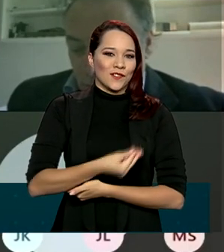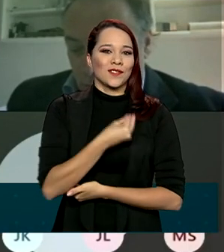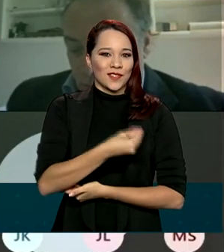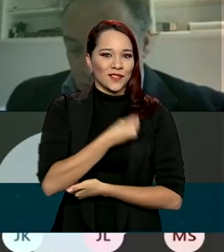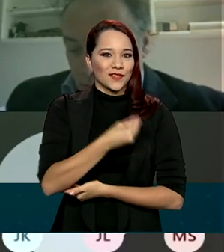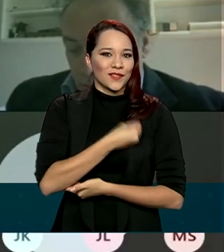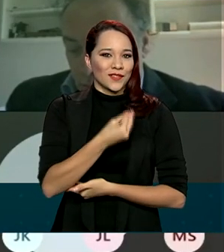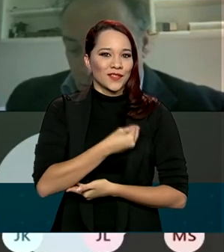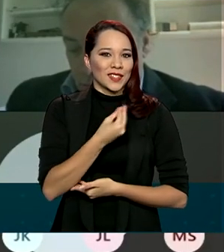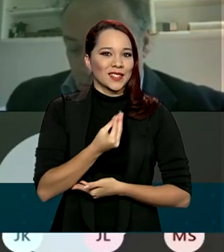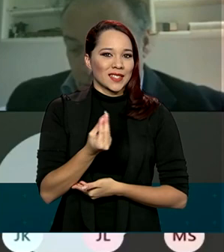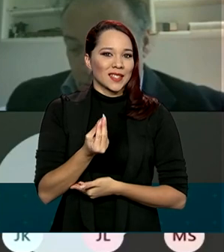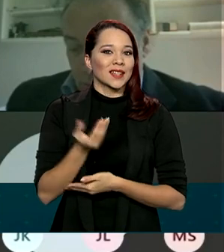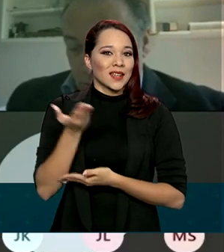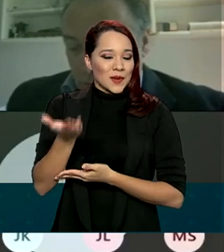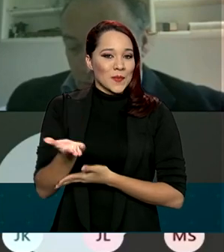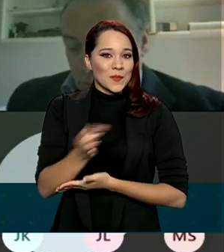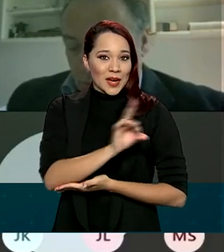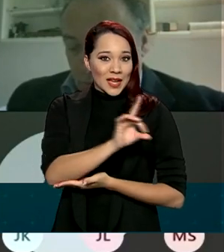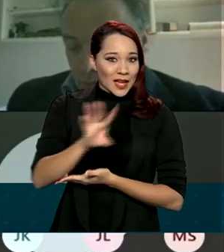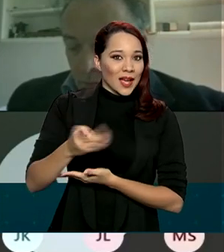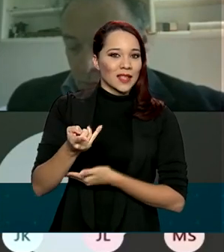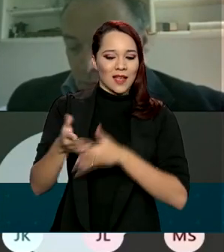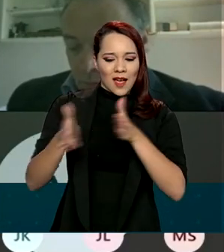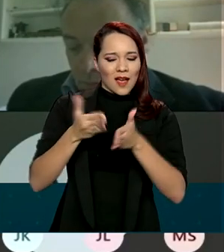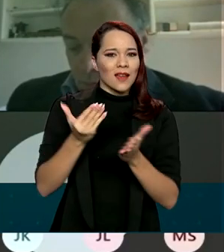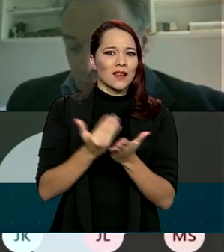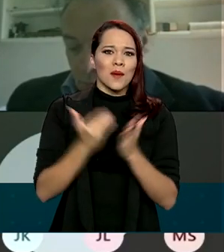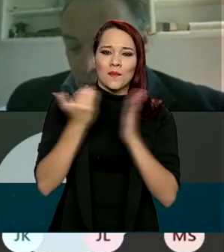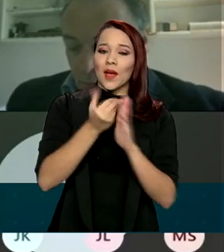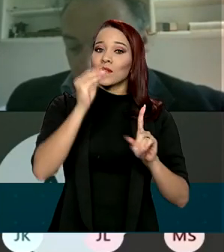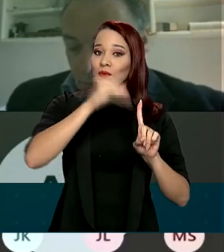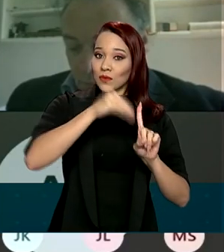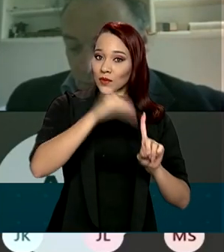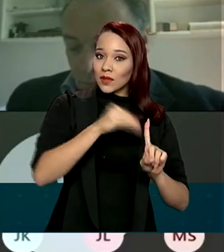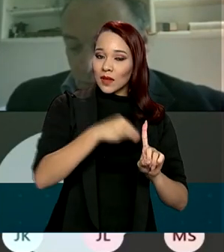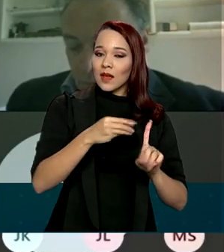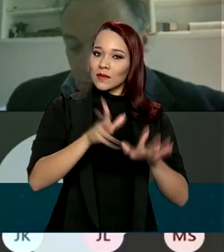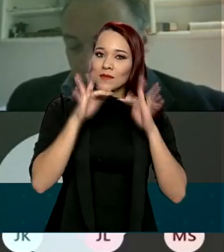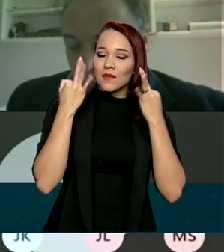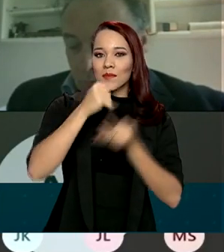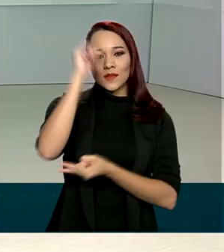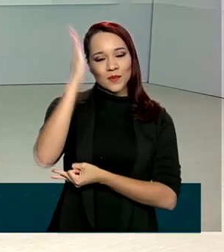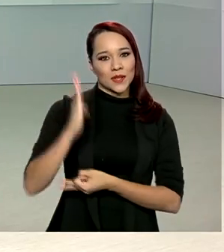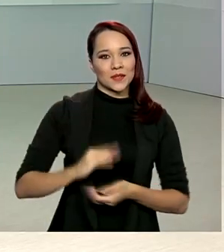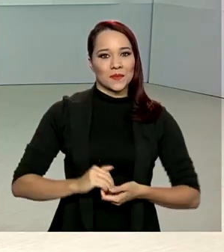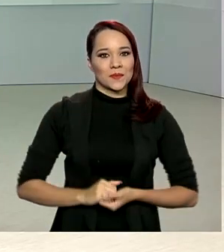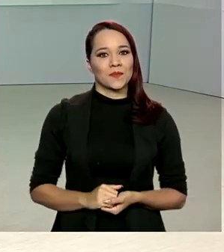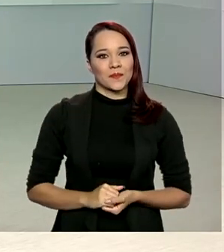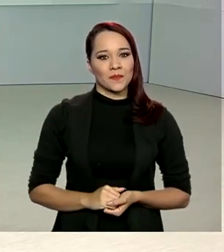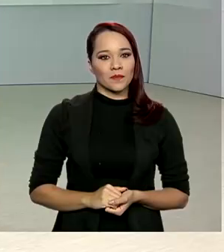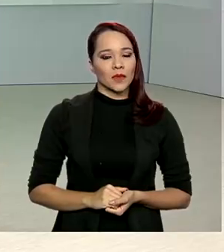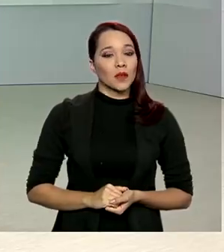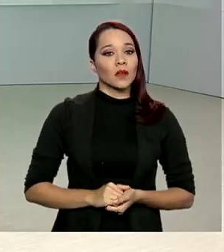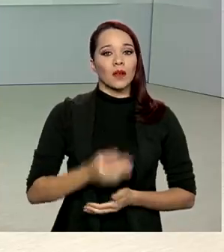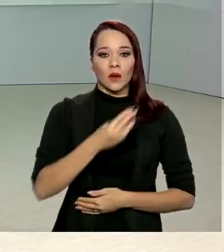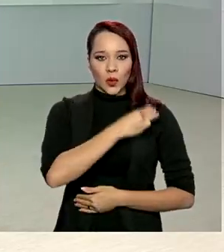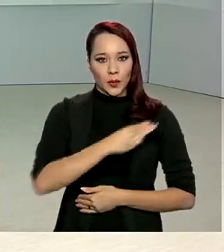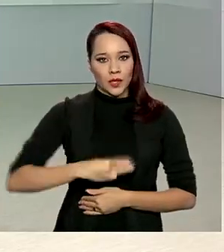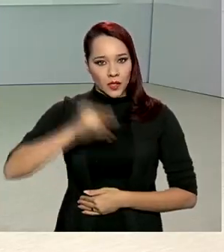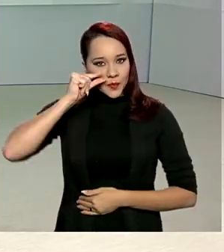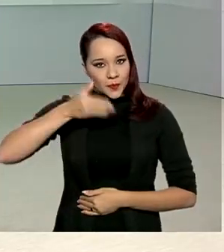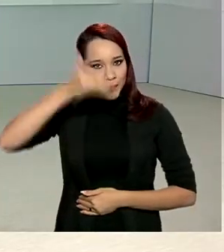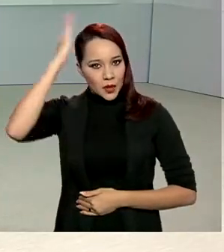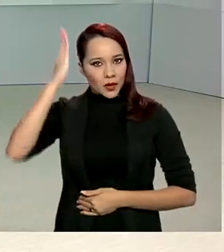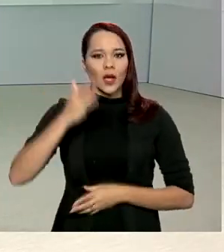vida das faixas mais vulneráveis das famílias brasileiras. O ministro Paulo